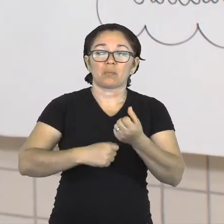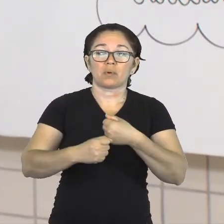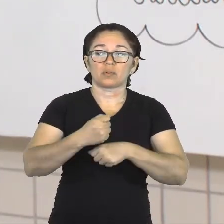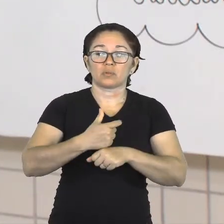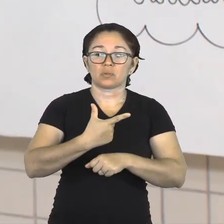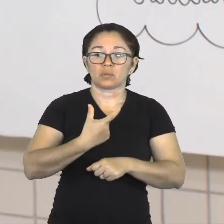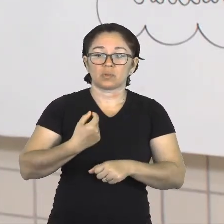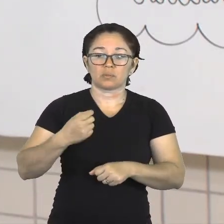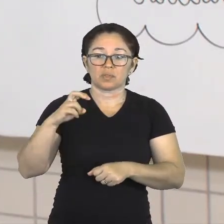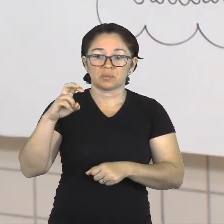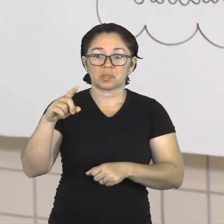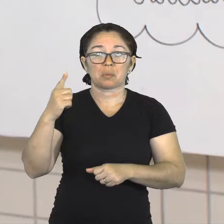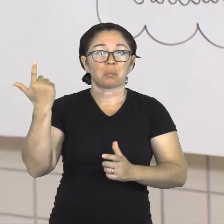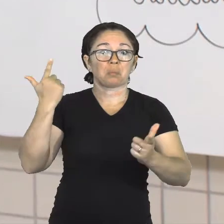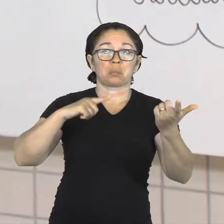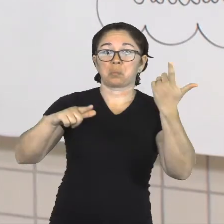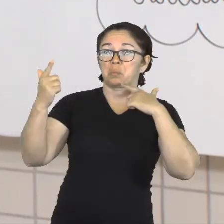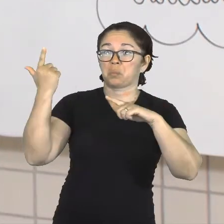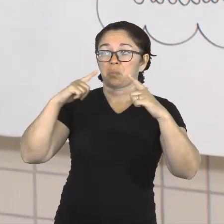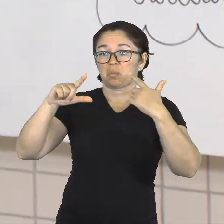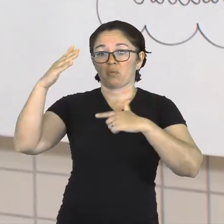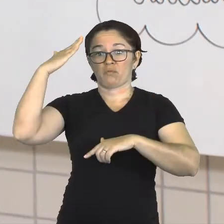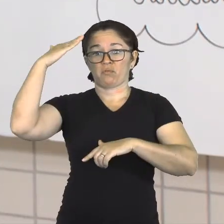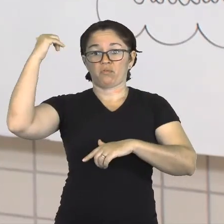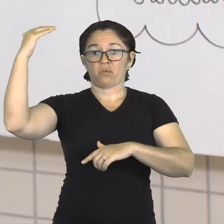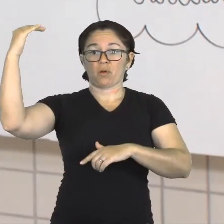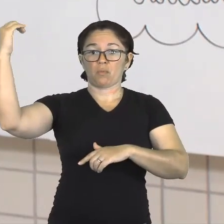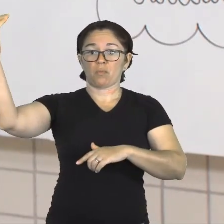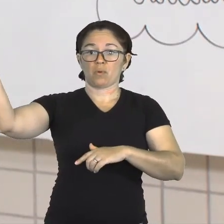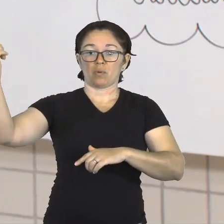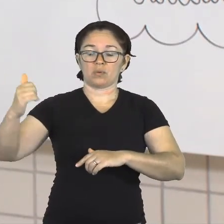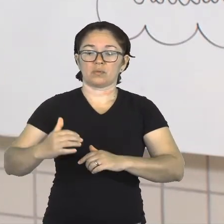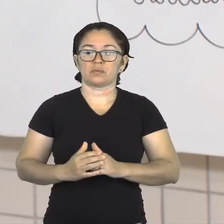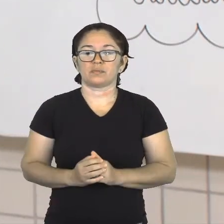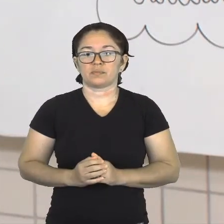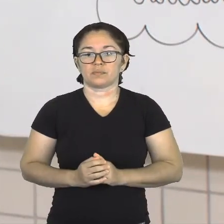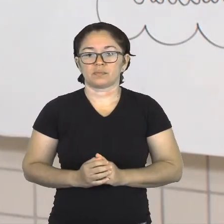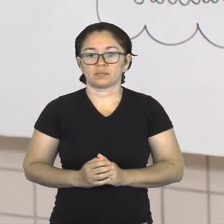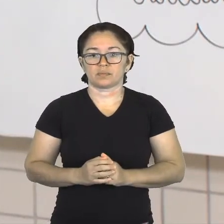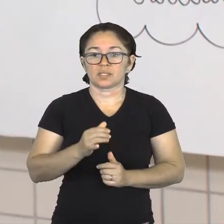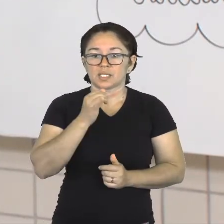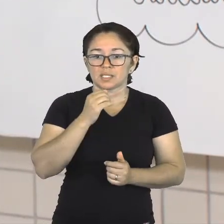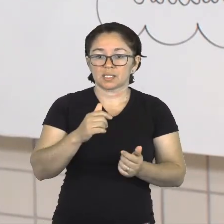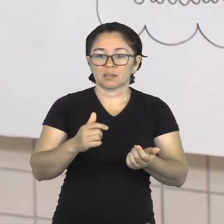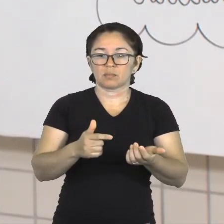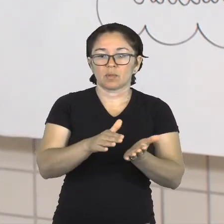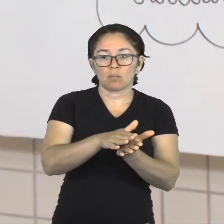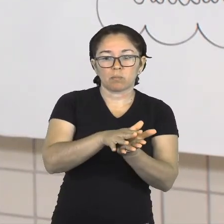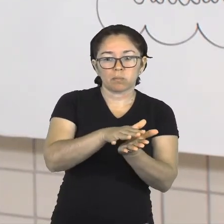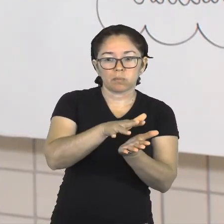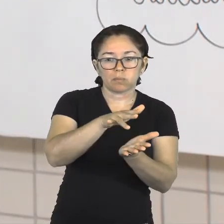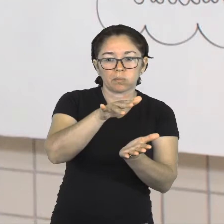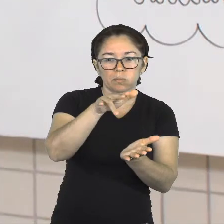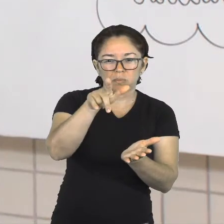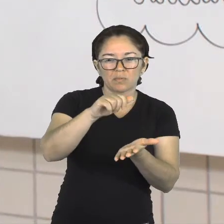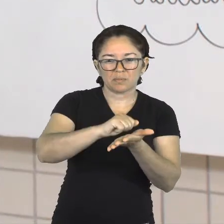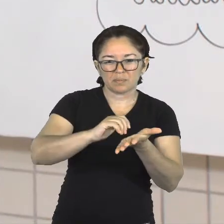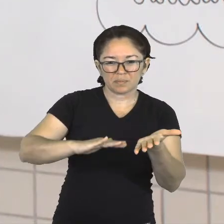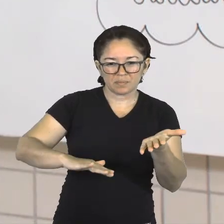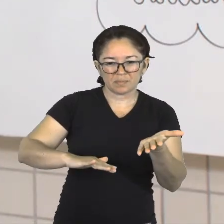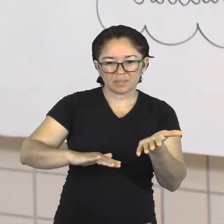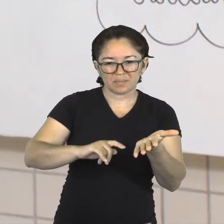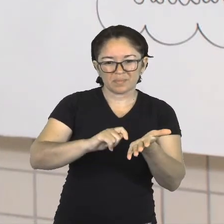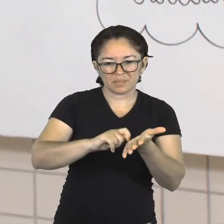porque tornou-se um fenômeno literário. E aí, lá no bloco de estudo de vocês, tem uma questão